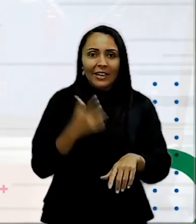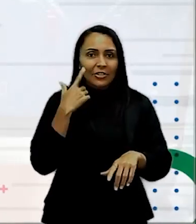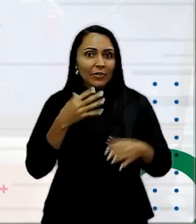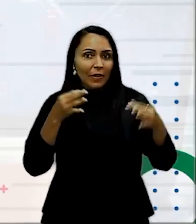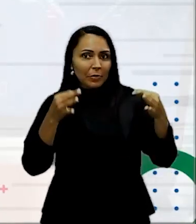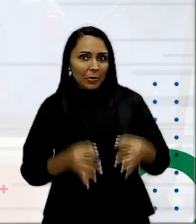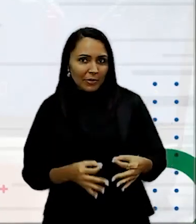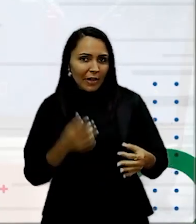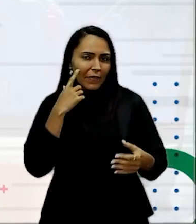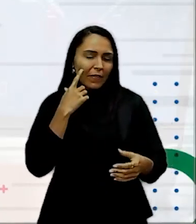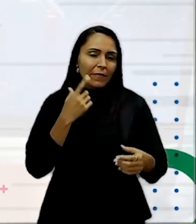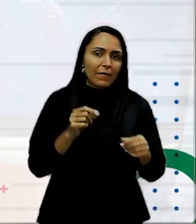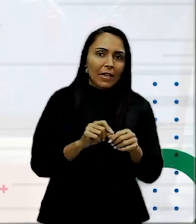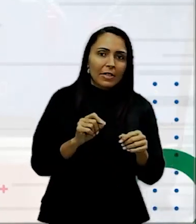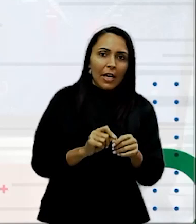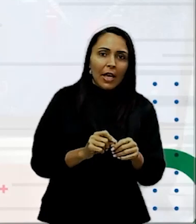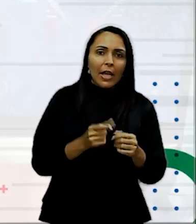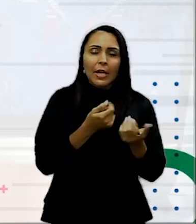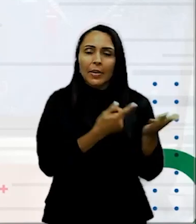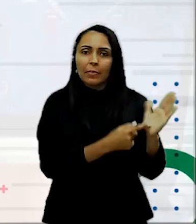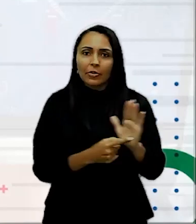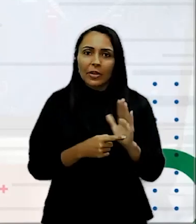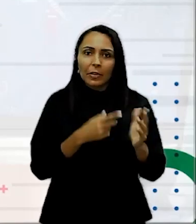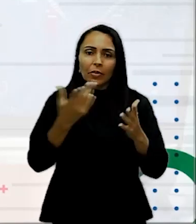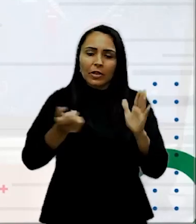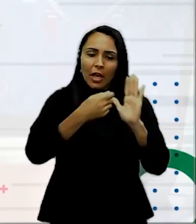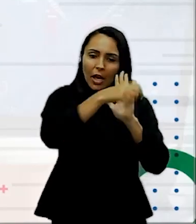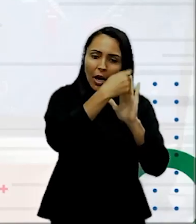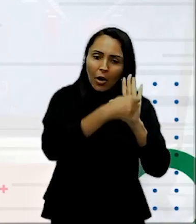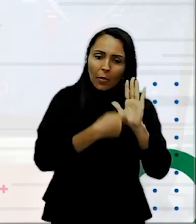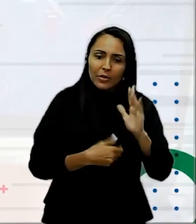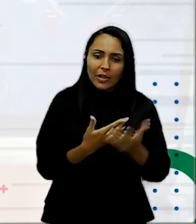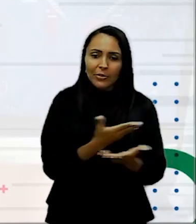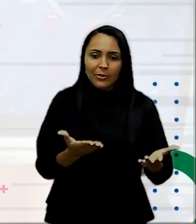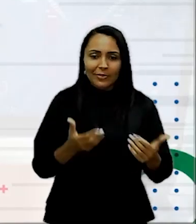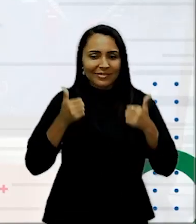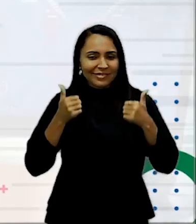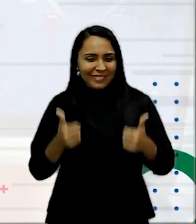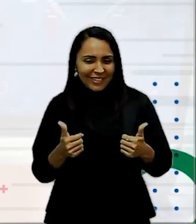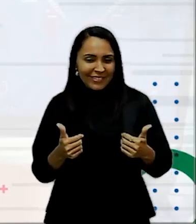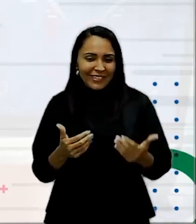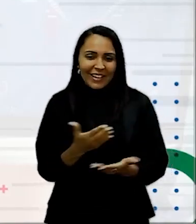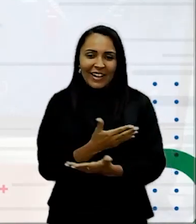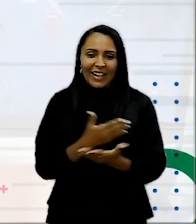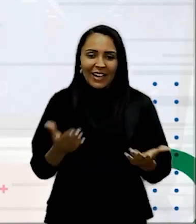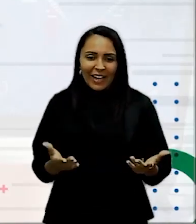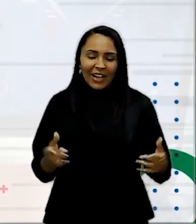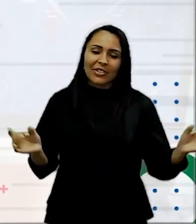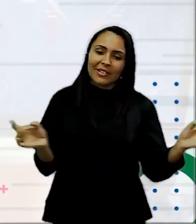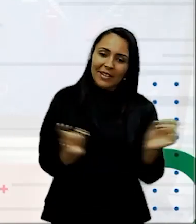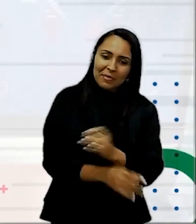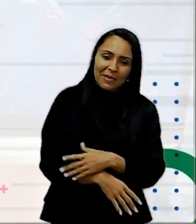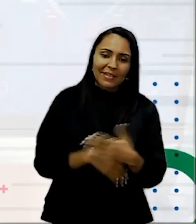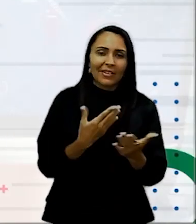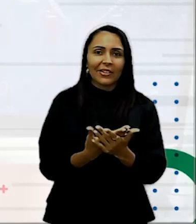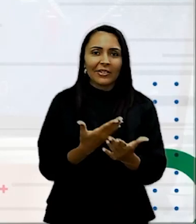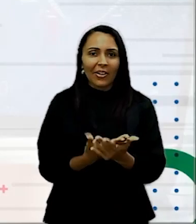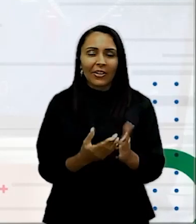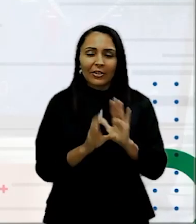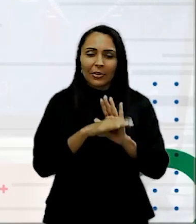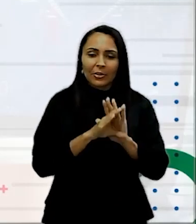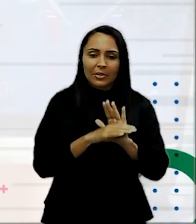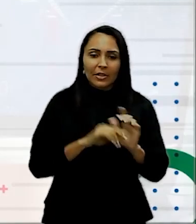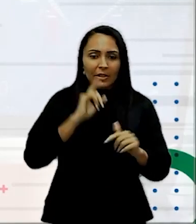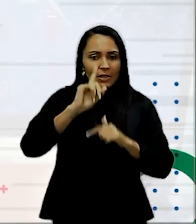Botar a na massa E começar A rabiscar O nosso protótipo Certo? Então aqui A gente encerra Nossa aula de conceitos